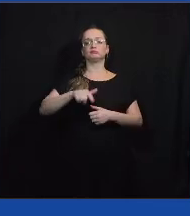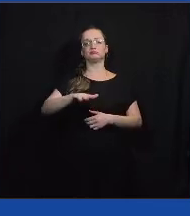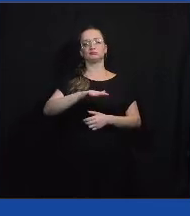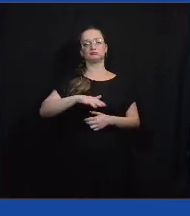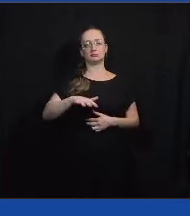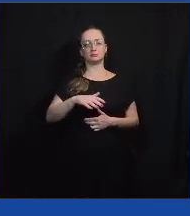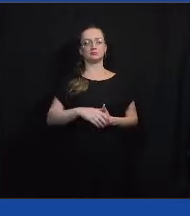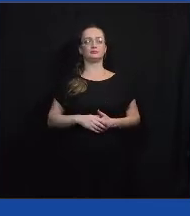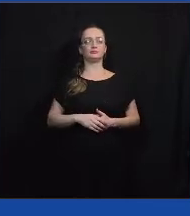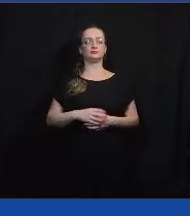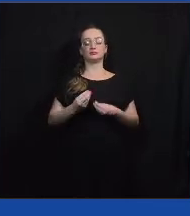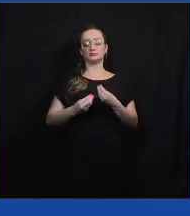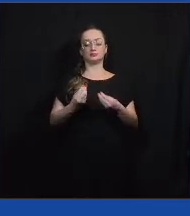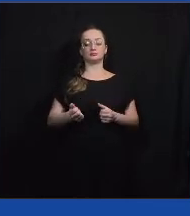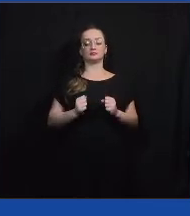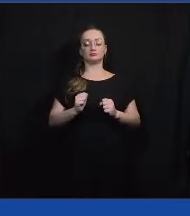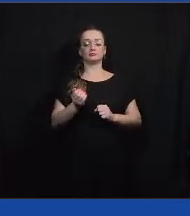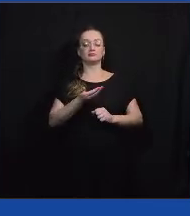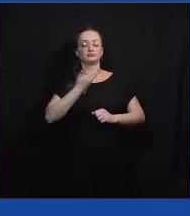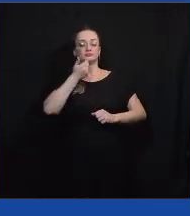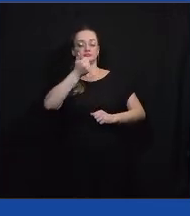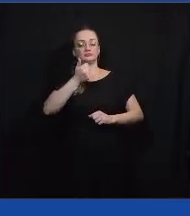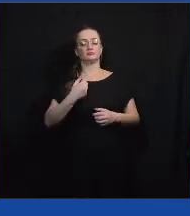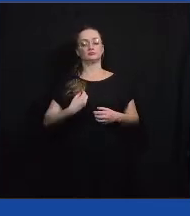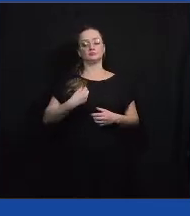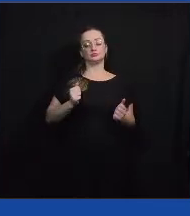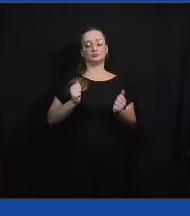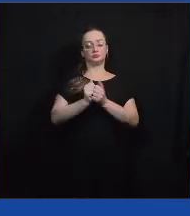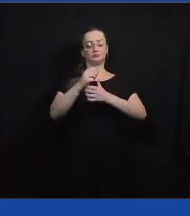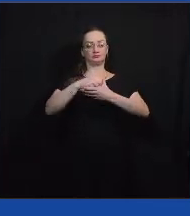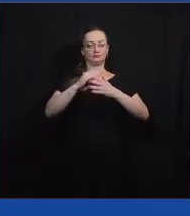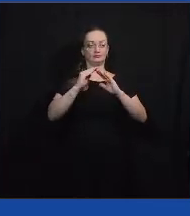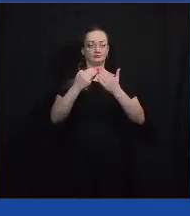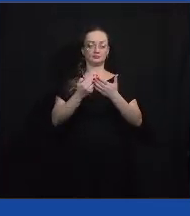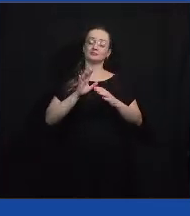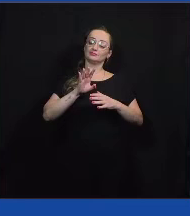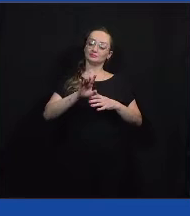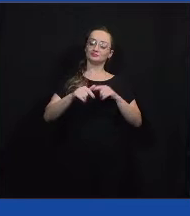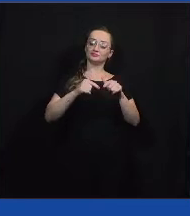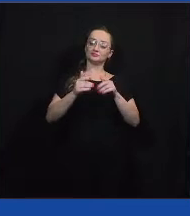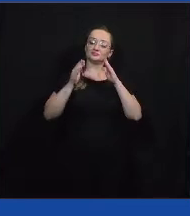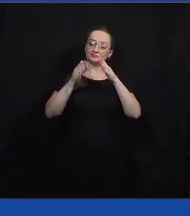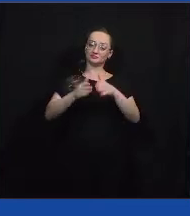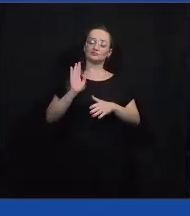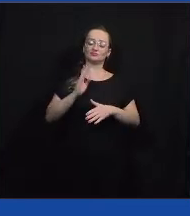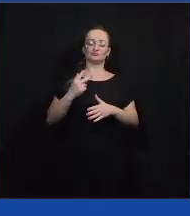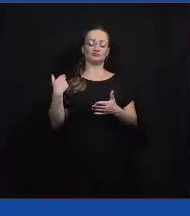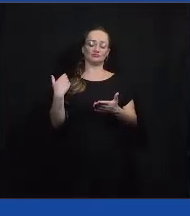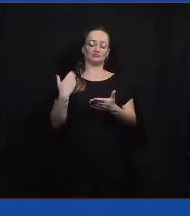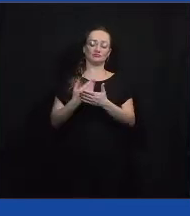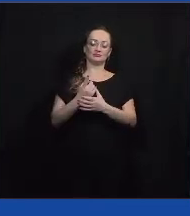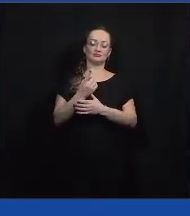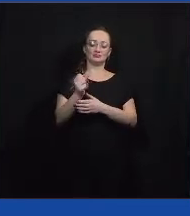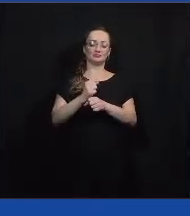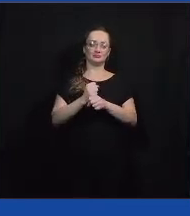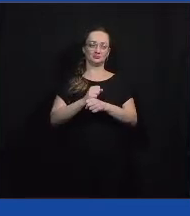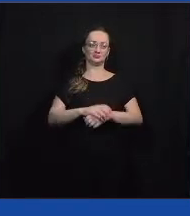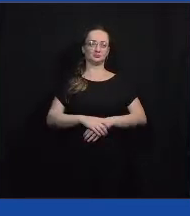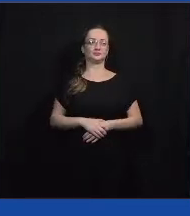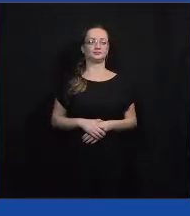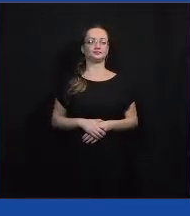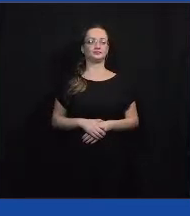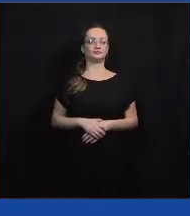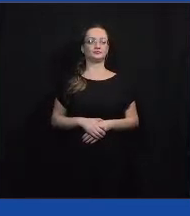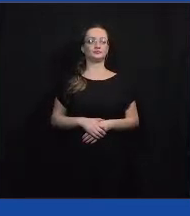de como melhorar a convivência dessas escolas, e é isso que eu venho fazendo já há 16 anos. E eu